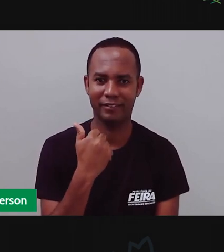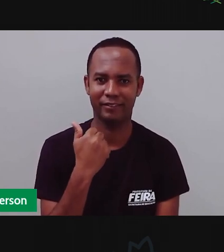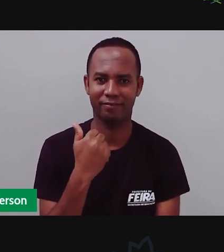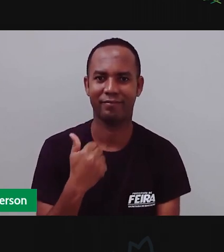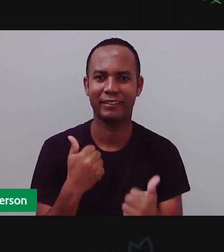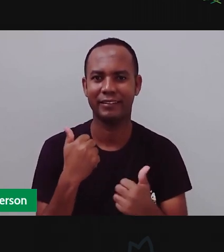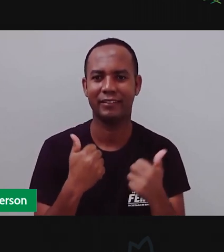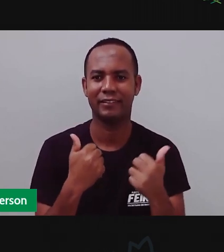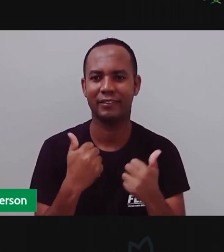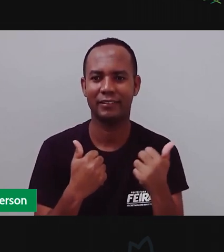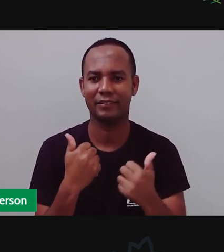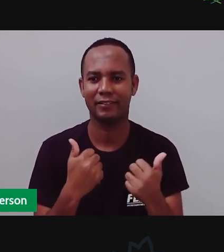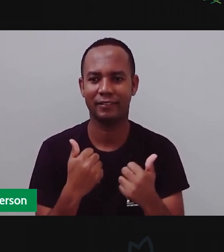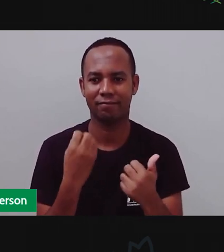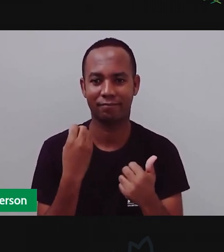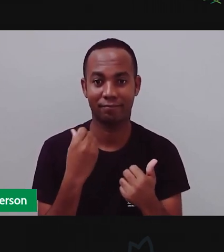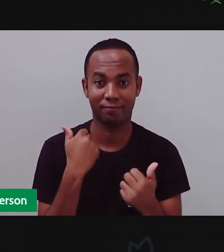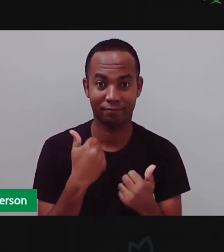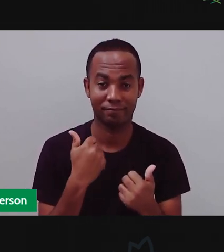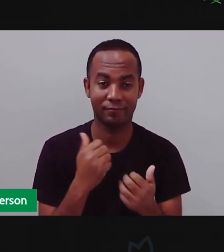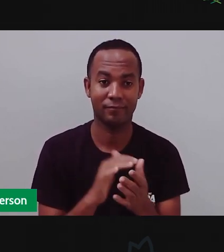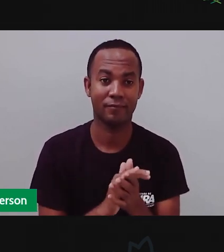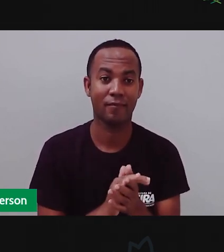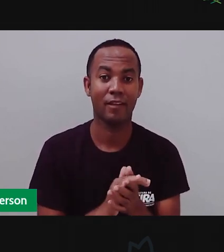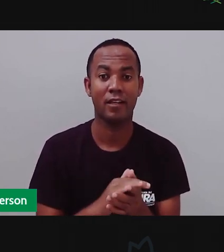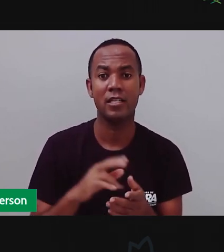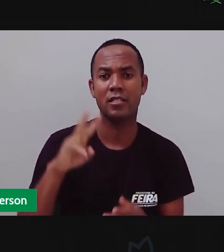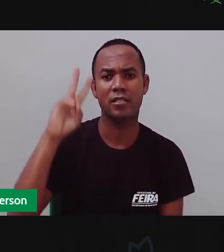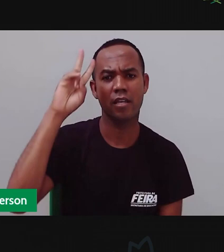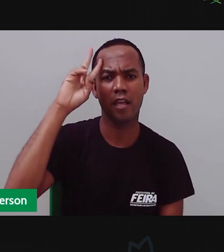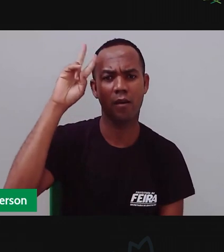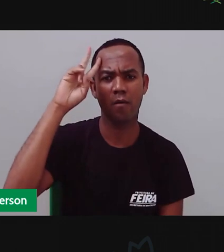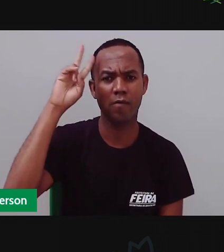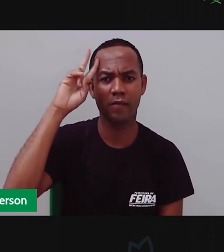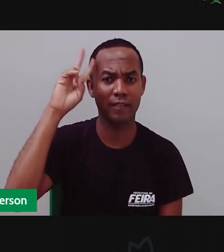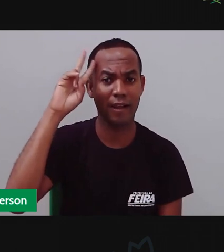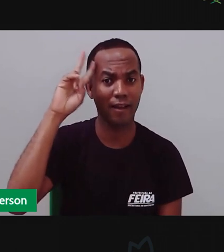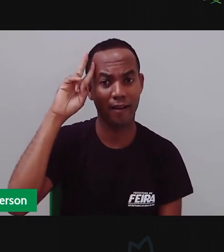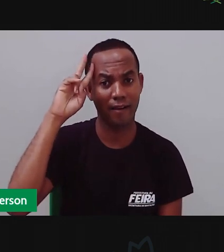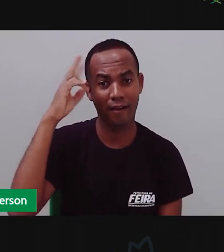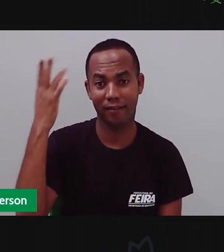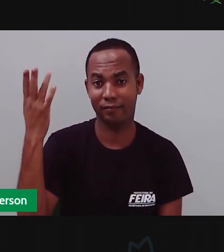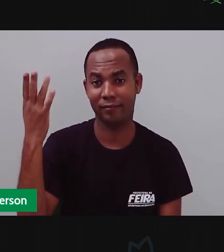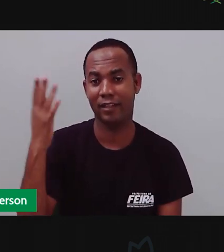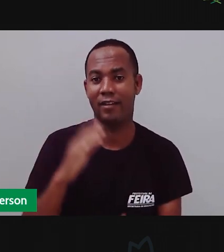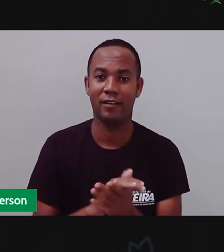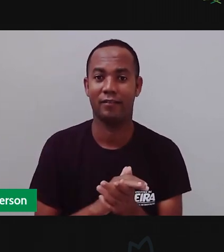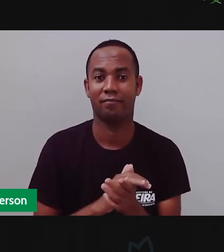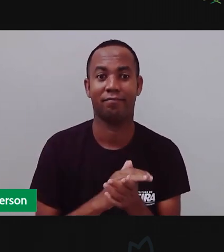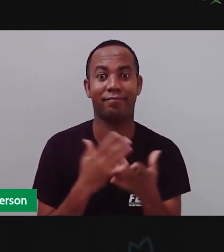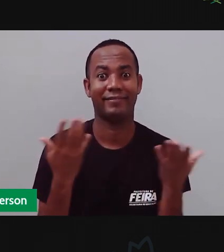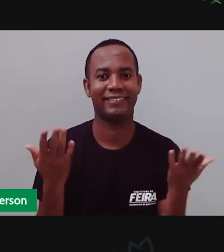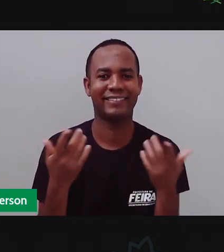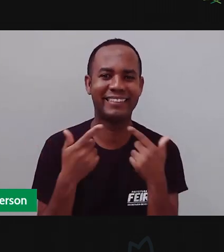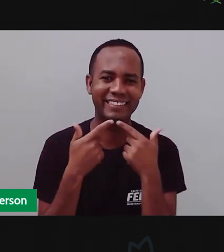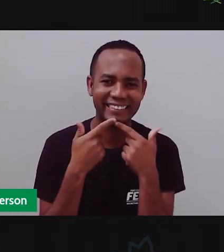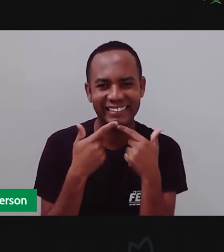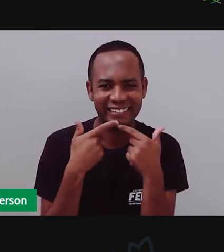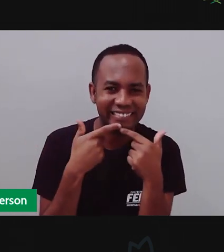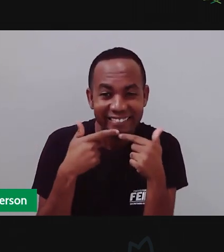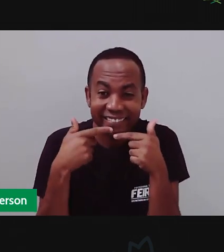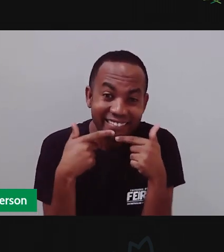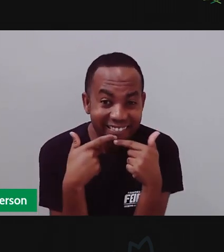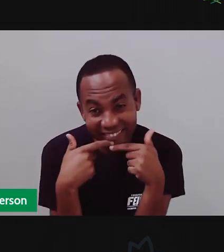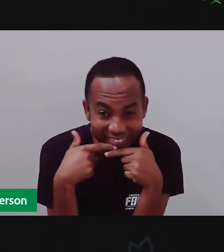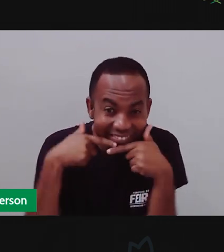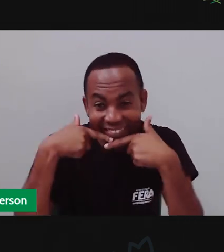tudo bem com vocês, meus amores? Segunda-feira, Anderson! Cadê aquele sorriso da segunda,